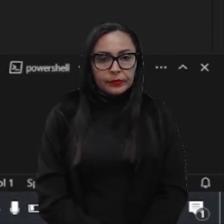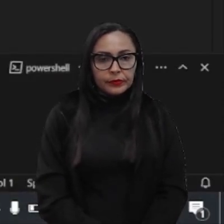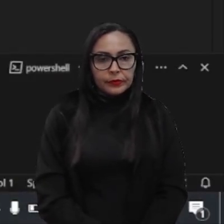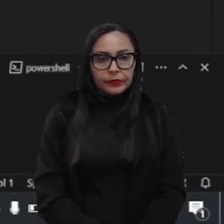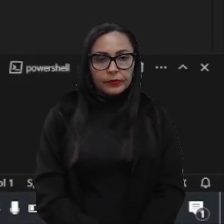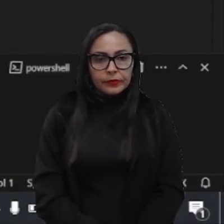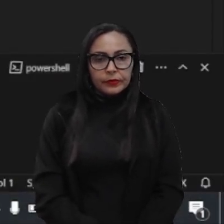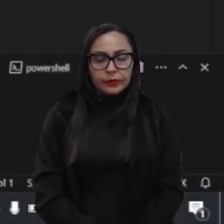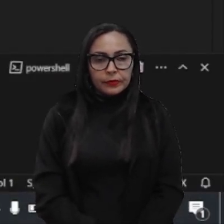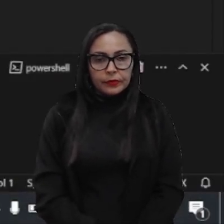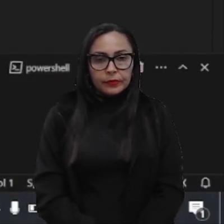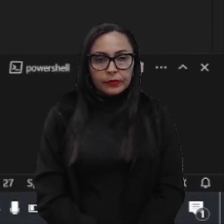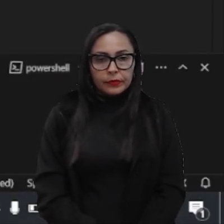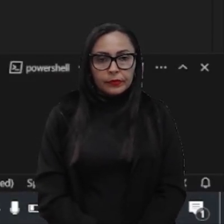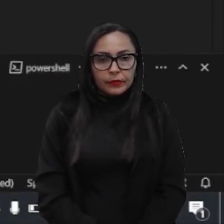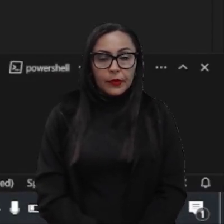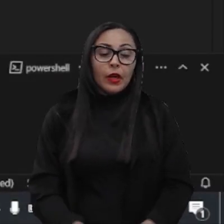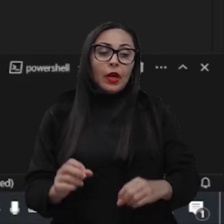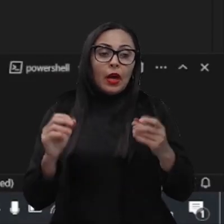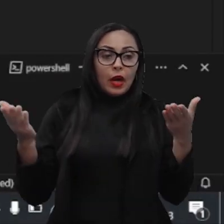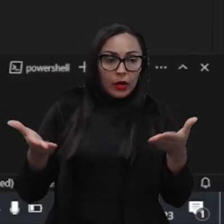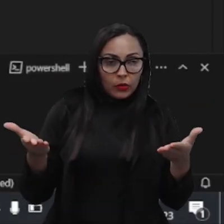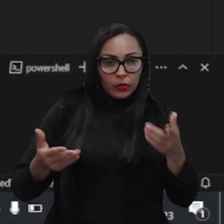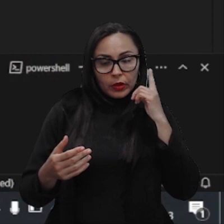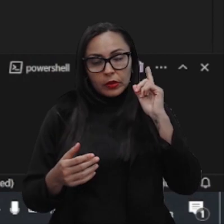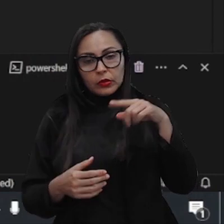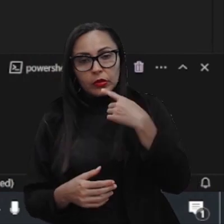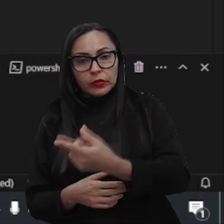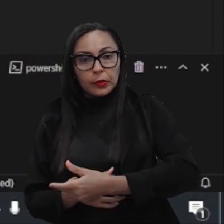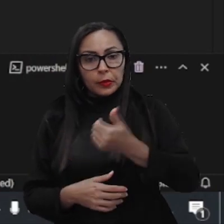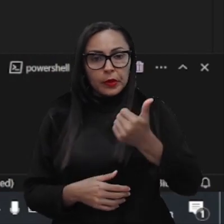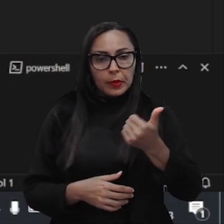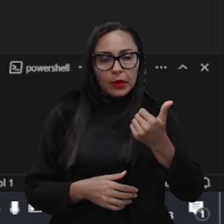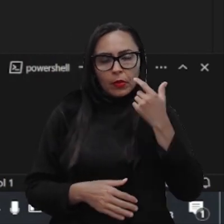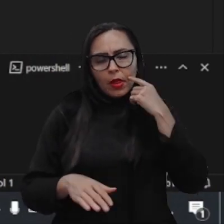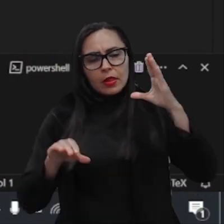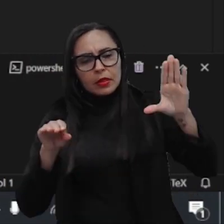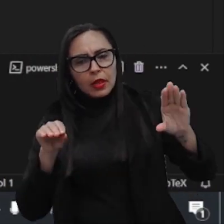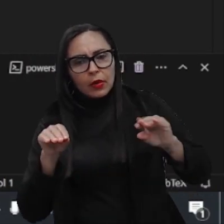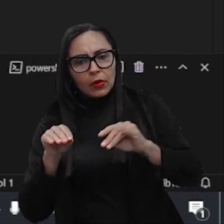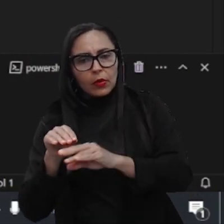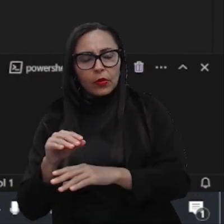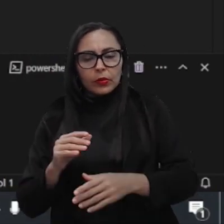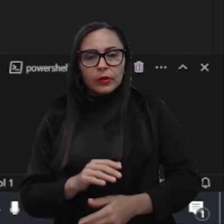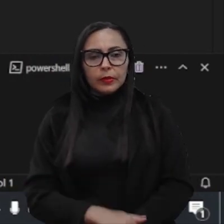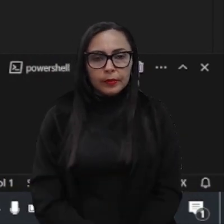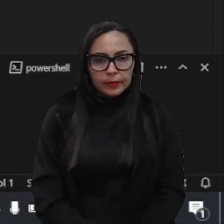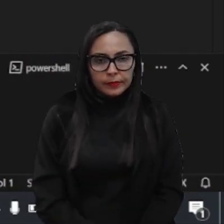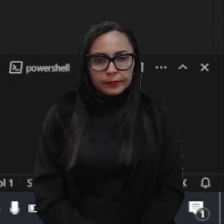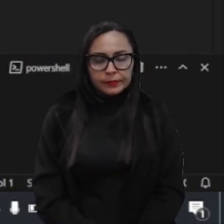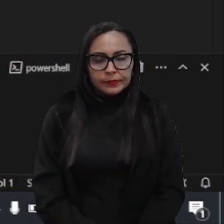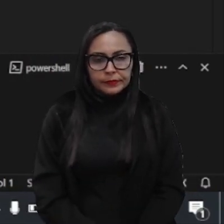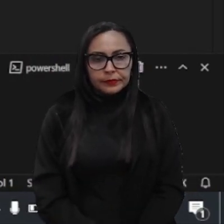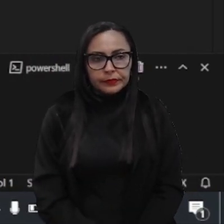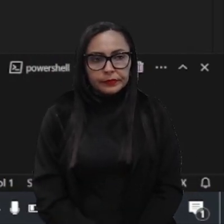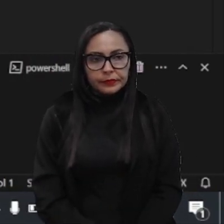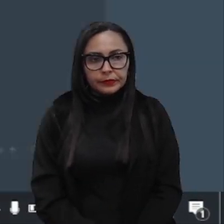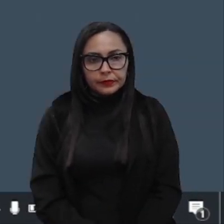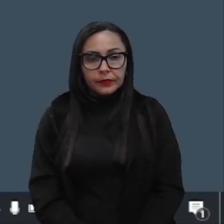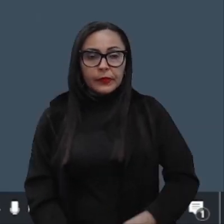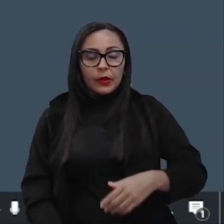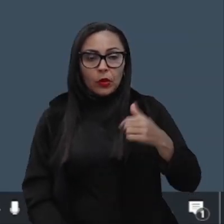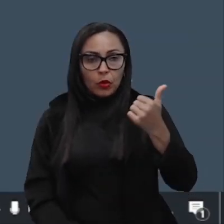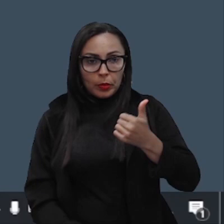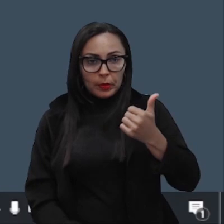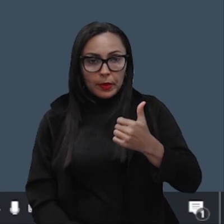Ok, vamos agora ao primeiro download, né Vamos fazer o primeiro procedimento